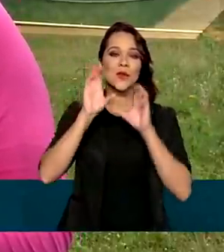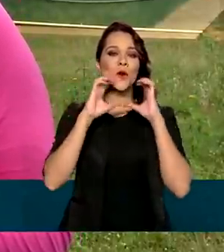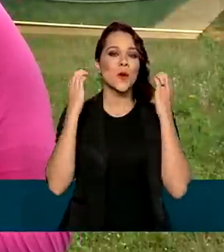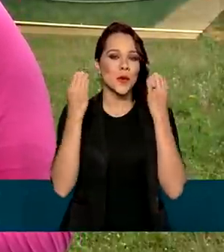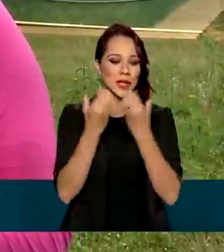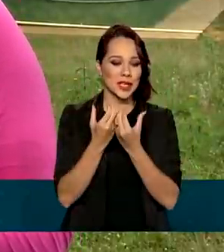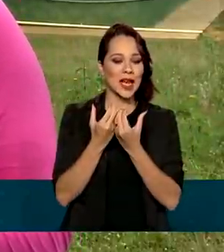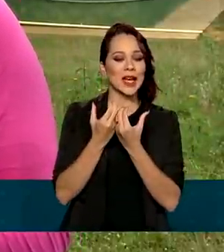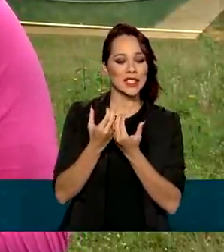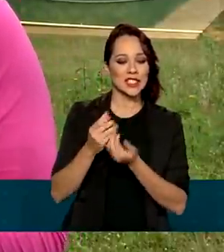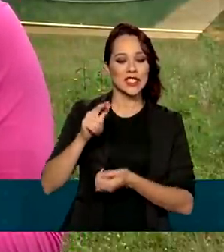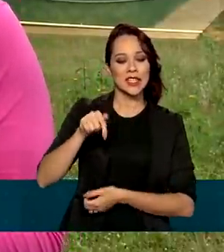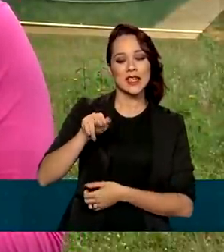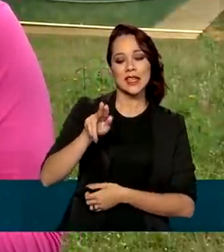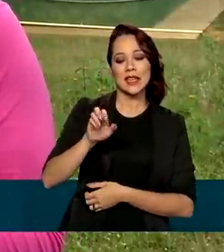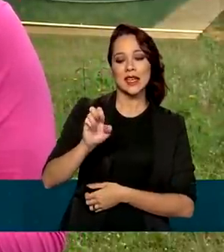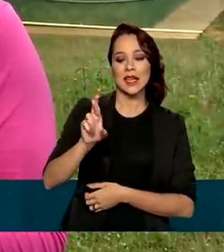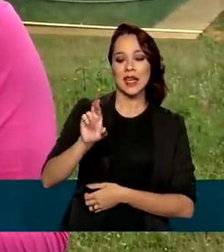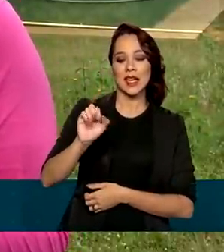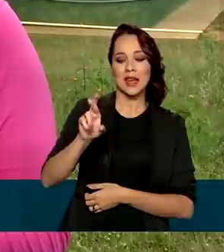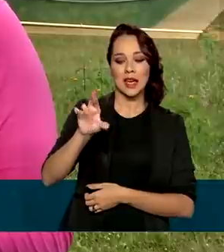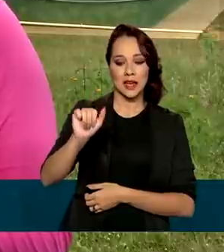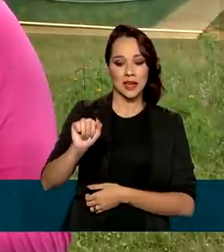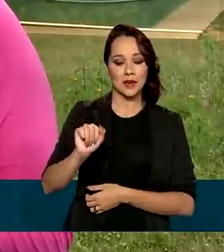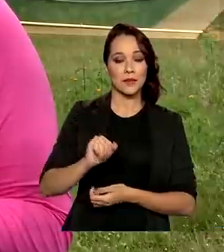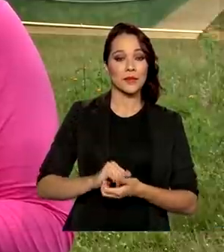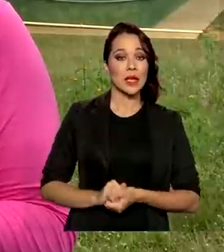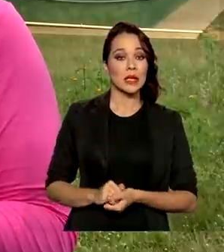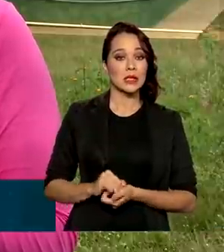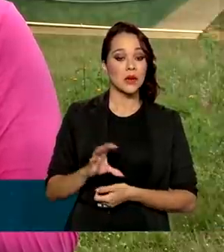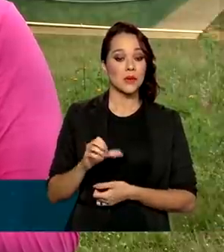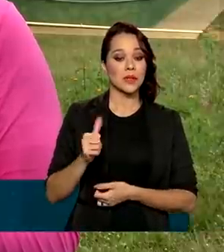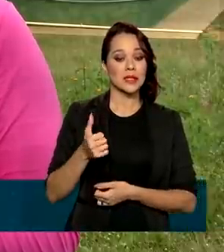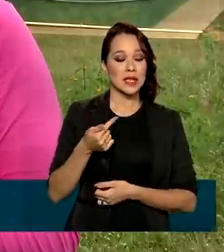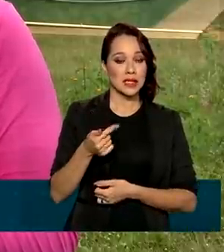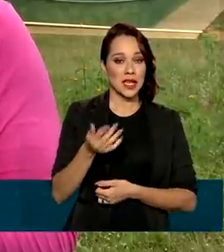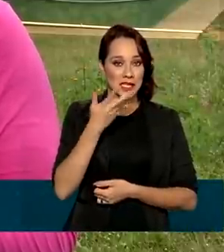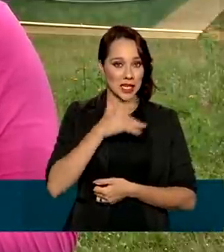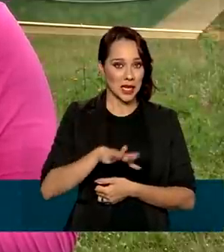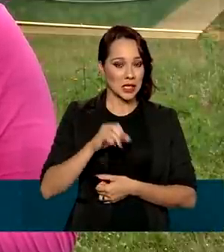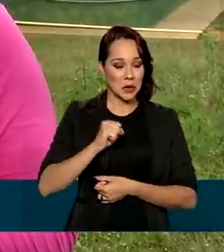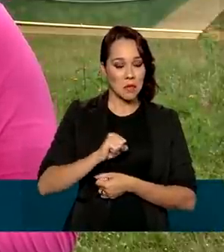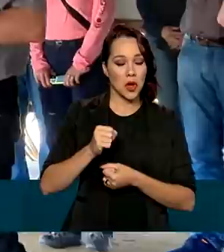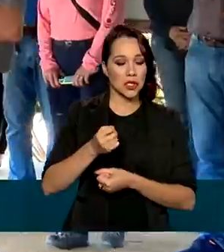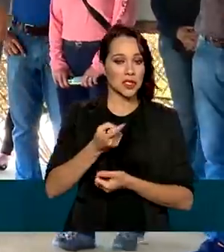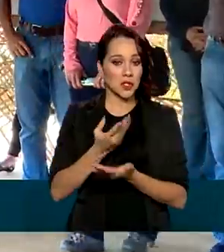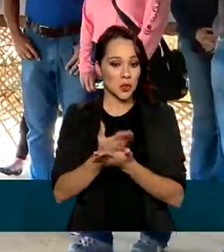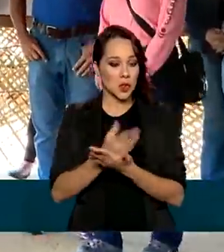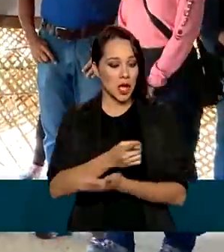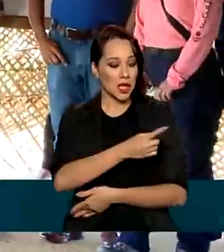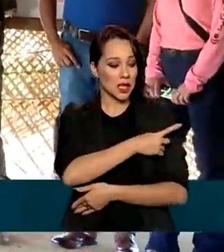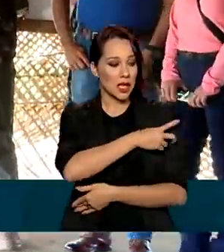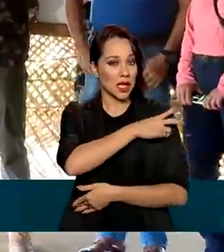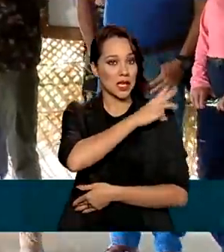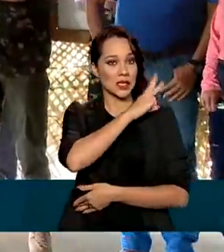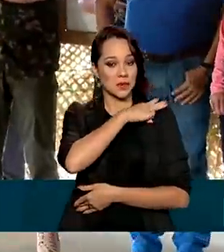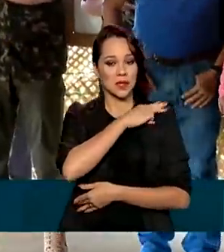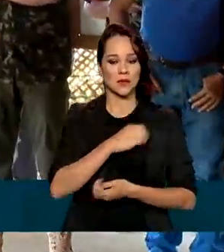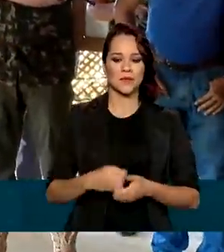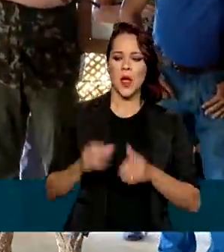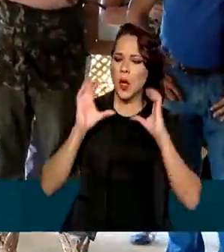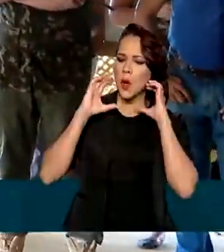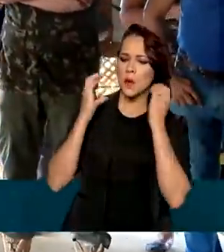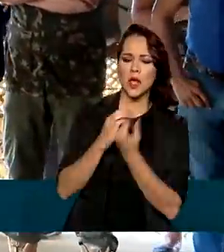de Querari. São 117 crianças matriculadas que podem estudar até o ensino médio. A comunidade não tem